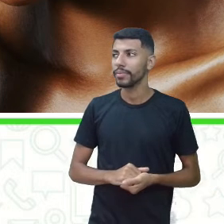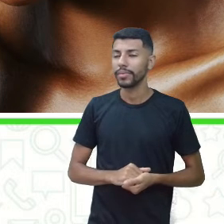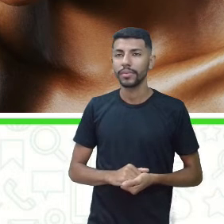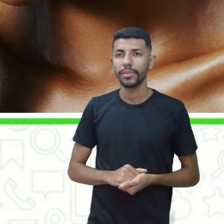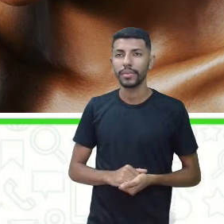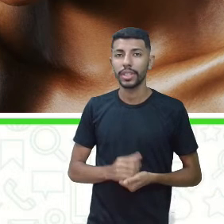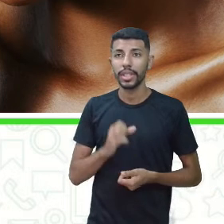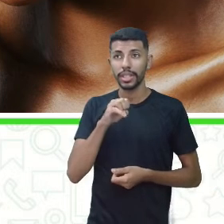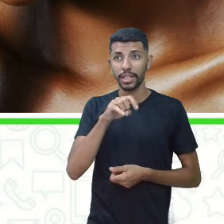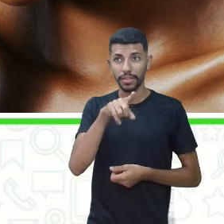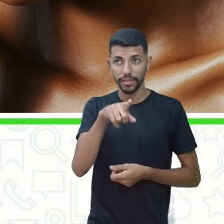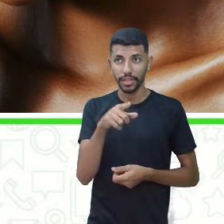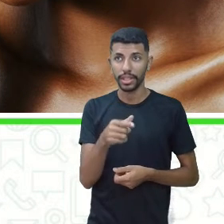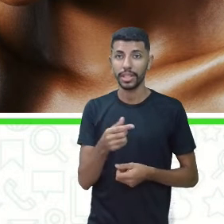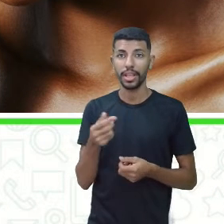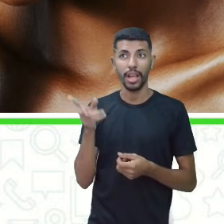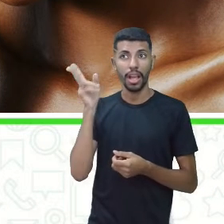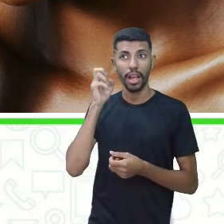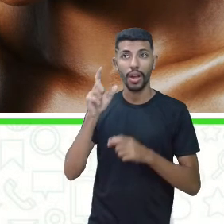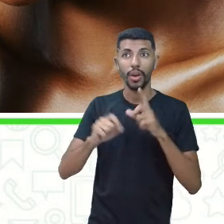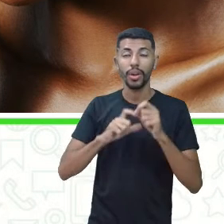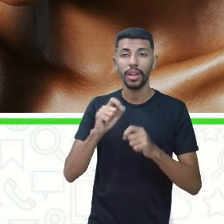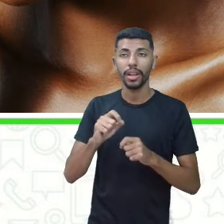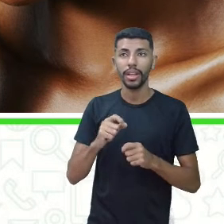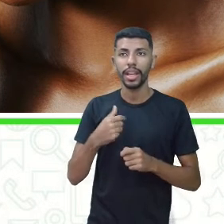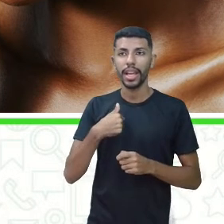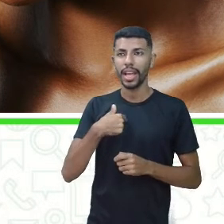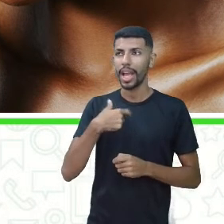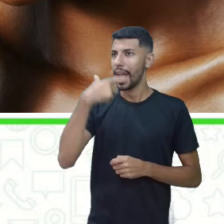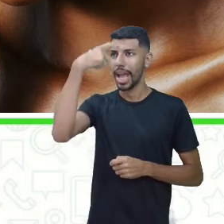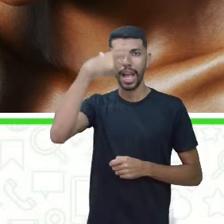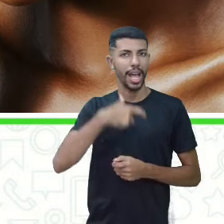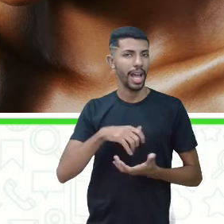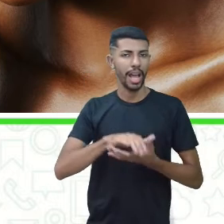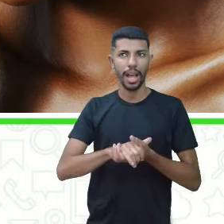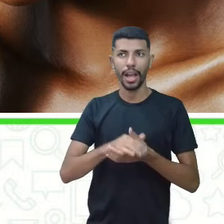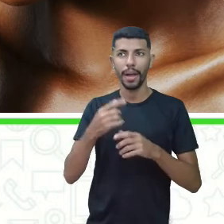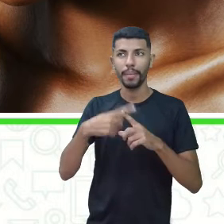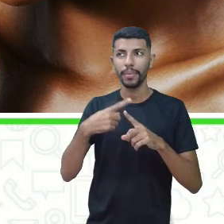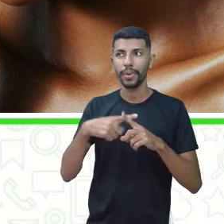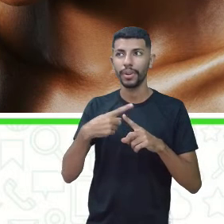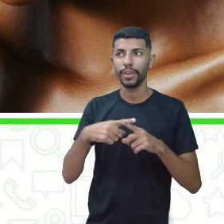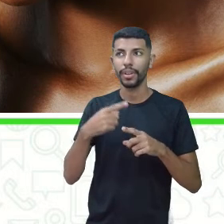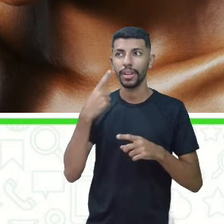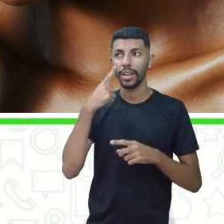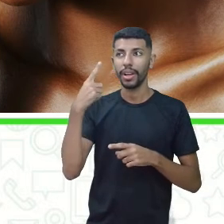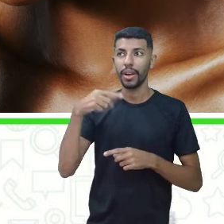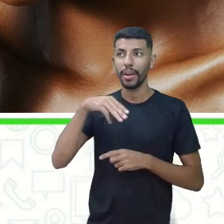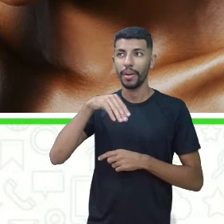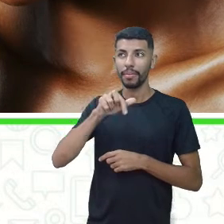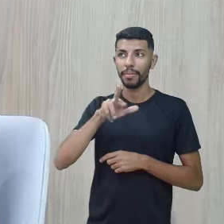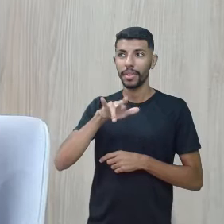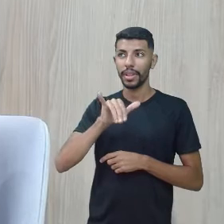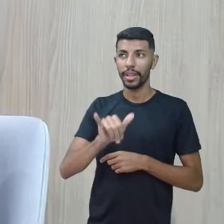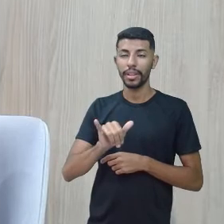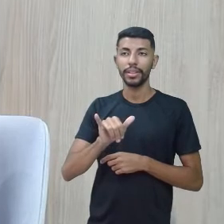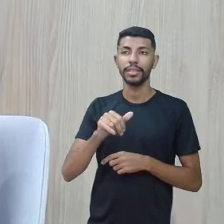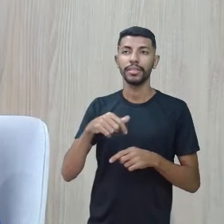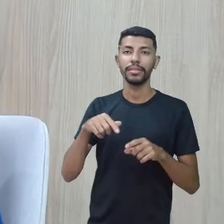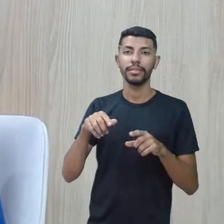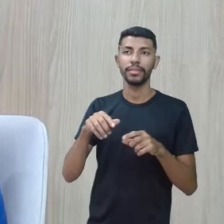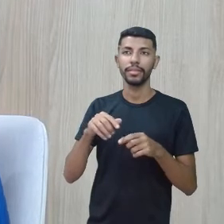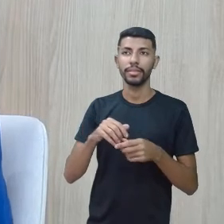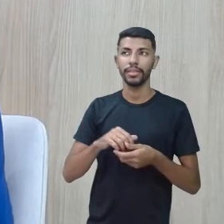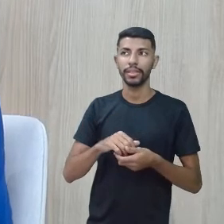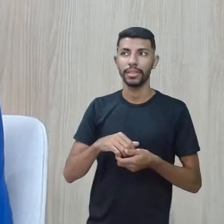am not Mary, vai parecer que ela disse, eu não sou casada, porque Mary também é casada. Ah, legal, professor. Mais um adendo aí,